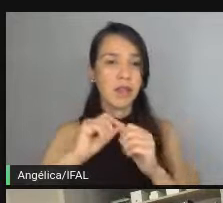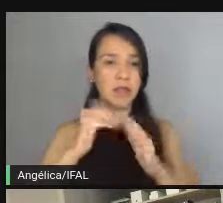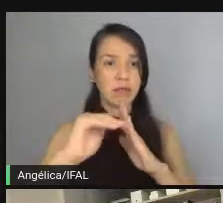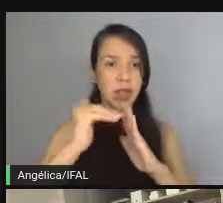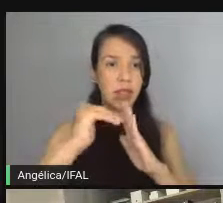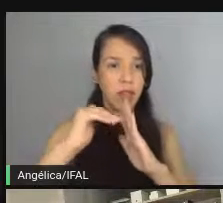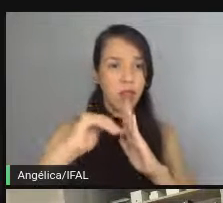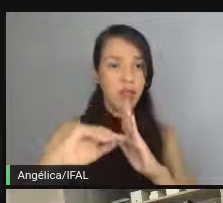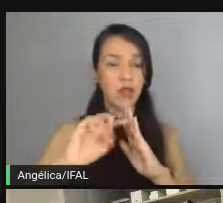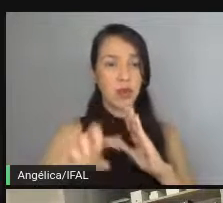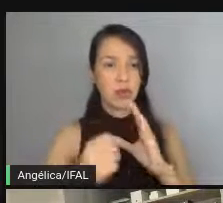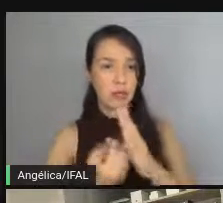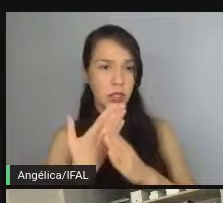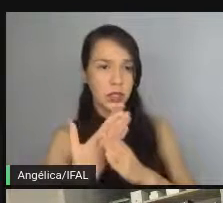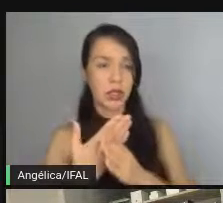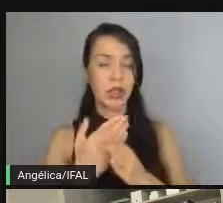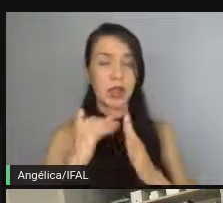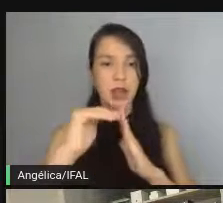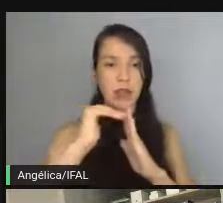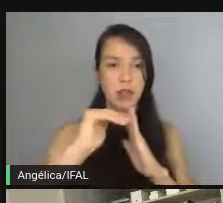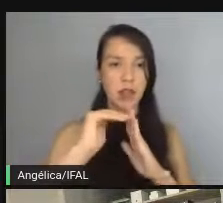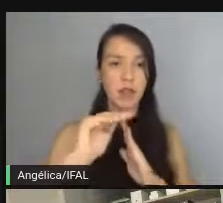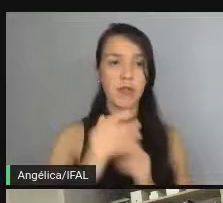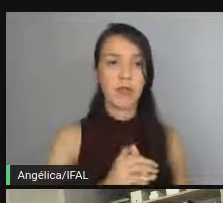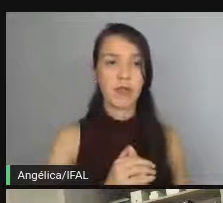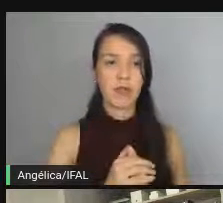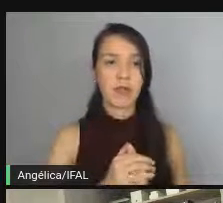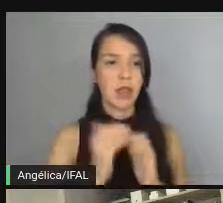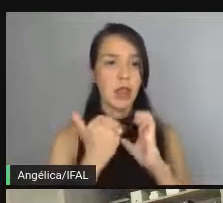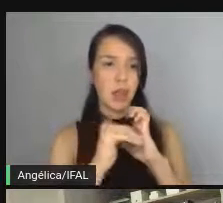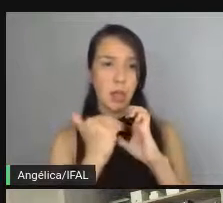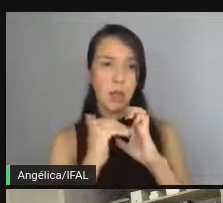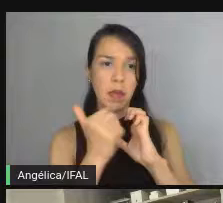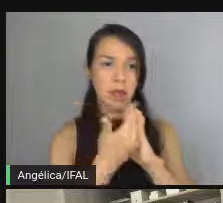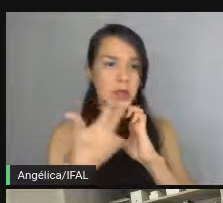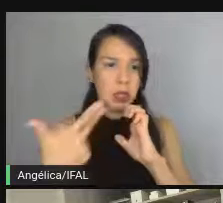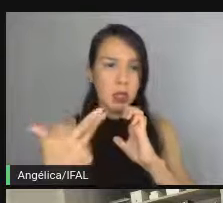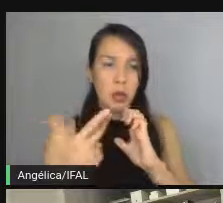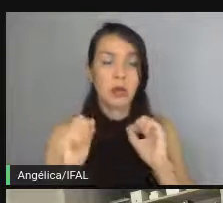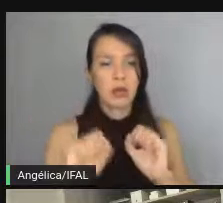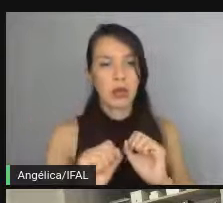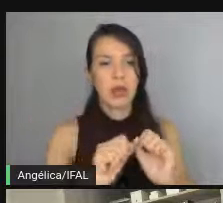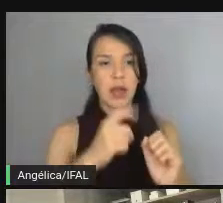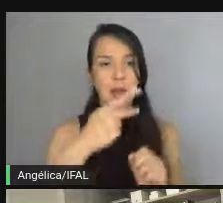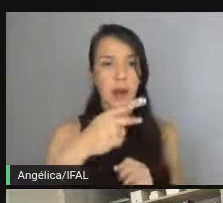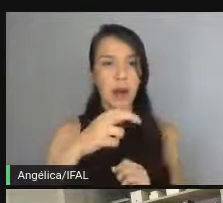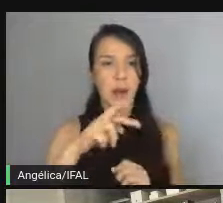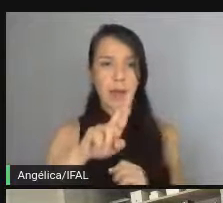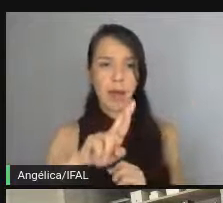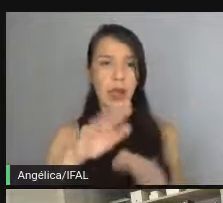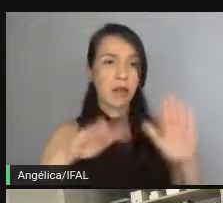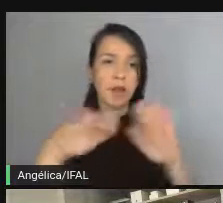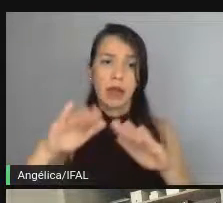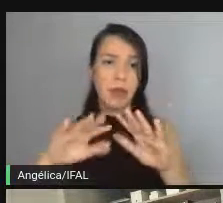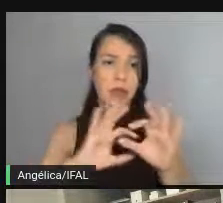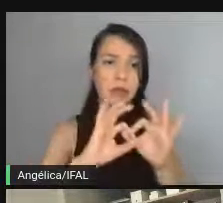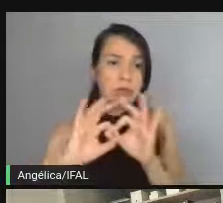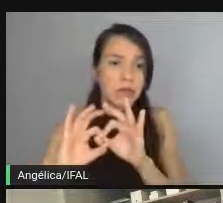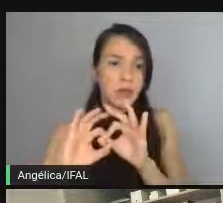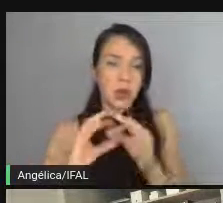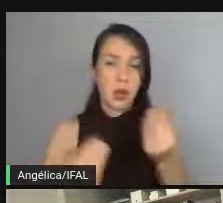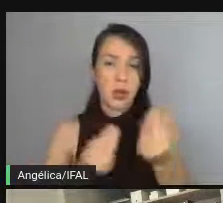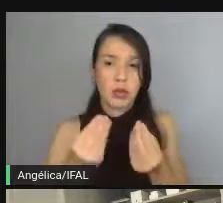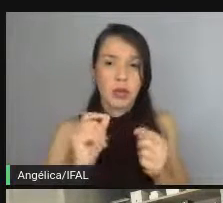depois que cria no banco ele faz envios de e-mail ou de outras coisas. Aí pode criar outro PR. Tudo vai depender de